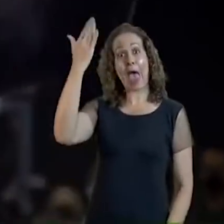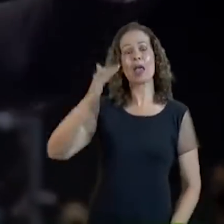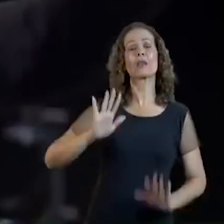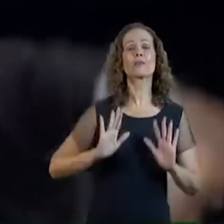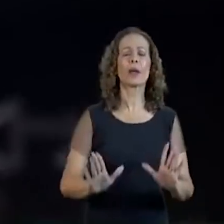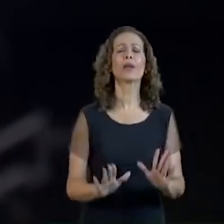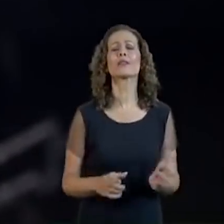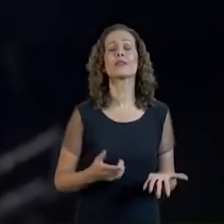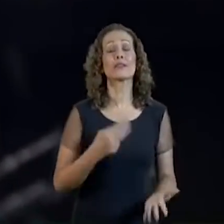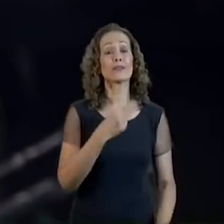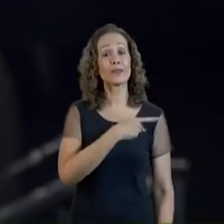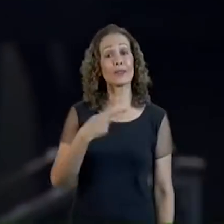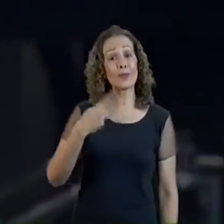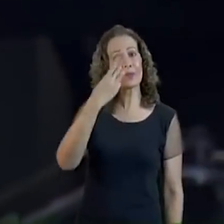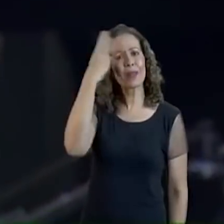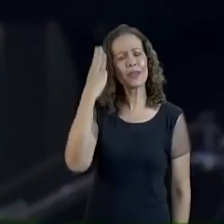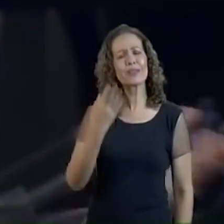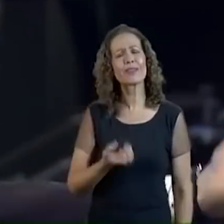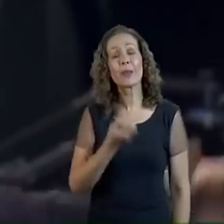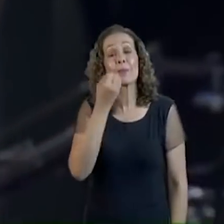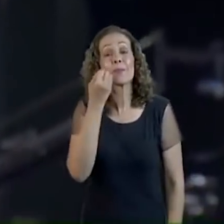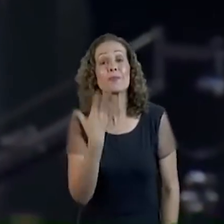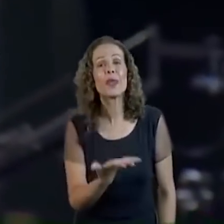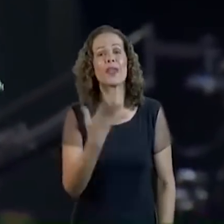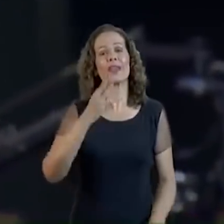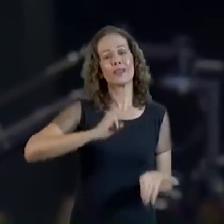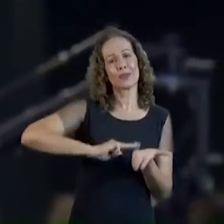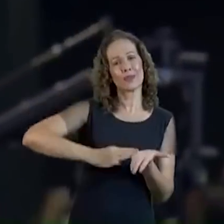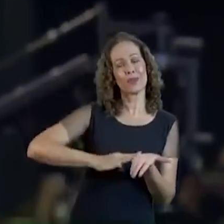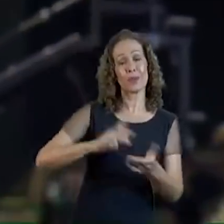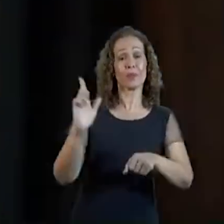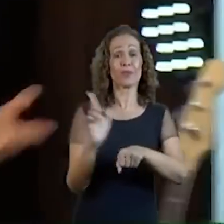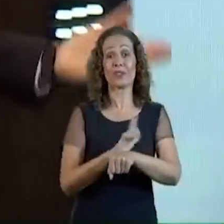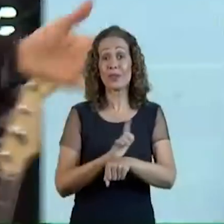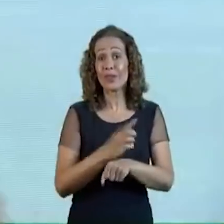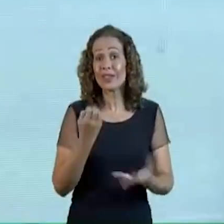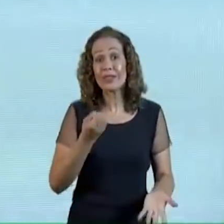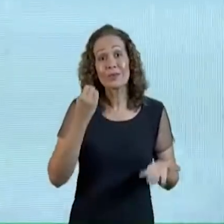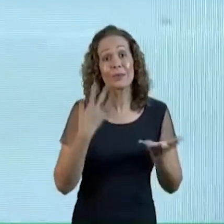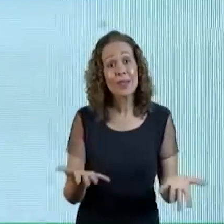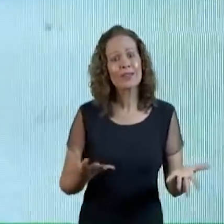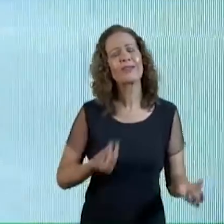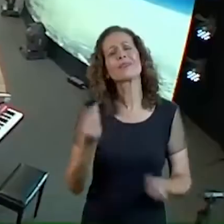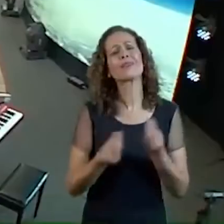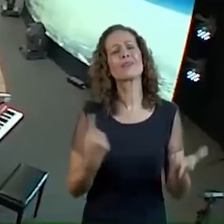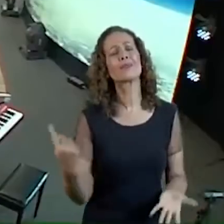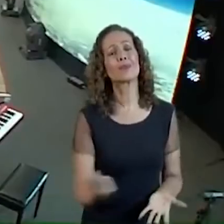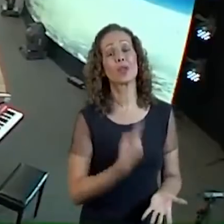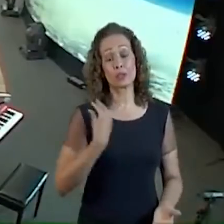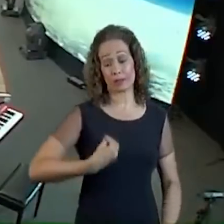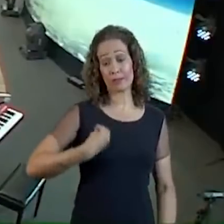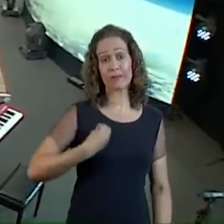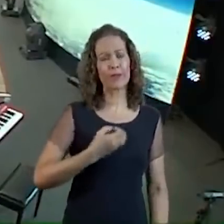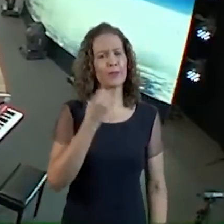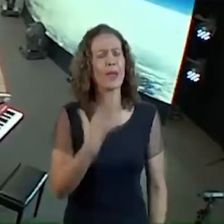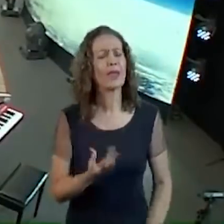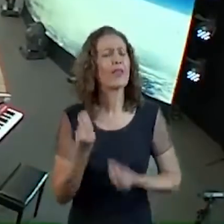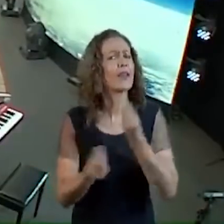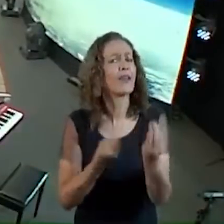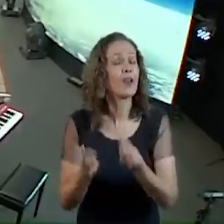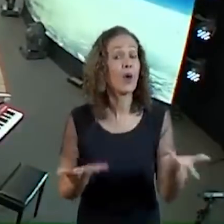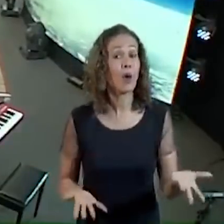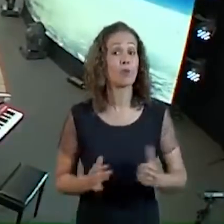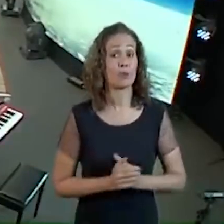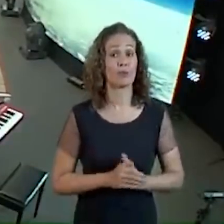ovelhas De Lagoinha O bem dessa igreja Como que nós vamos viver bem? Se nós começarmos A